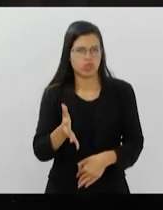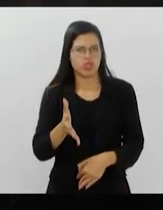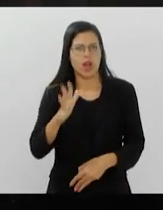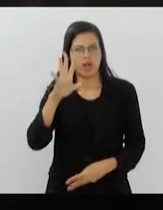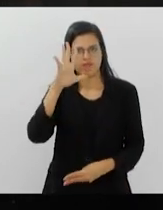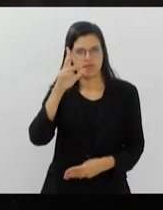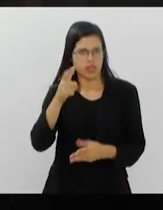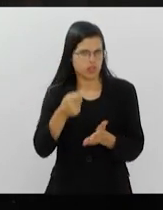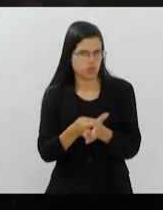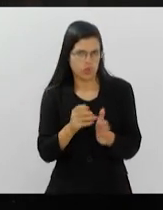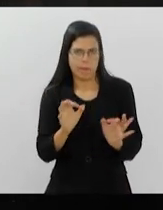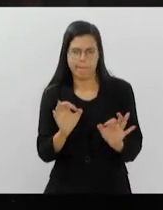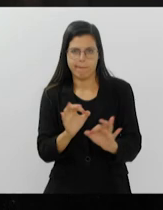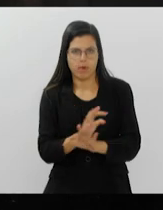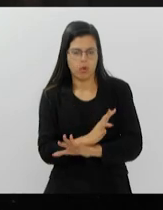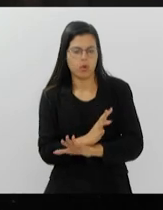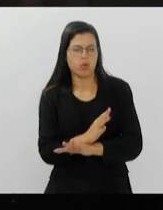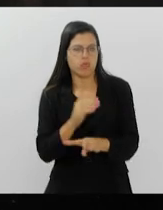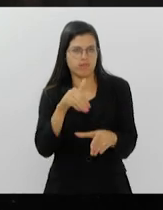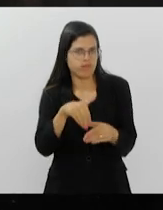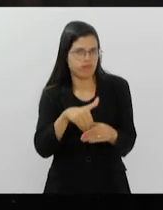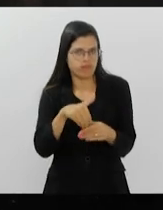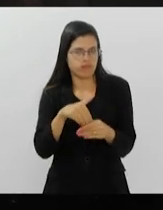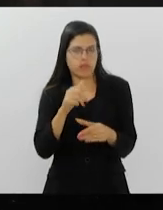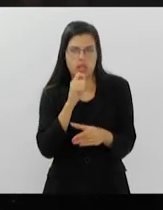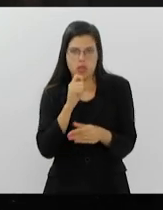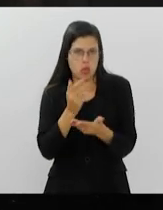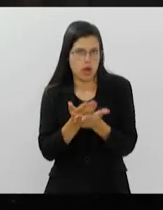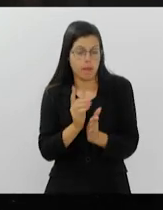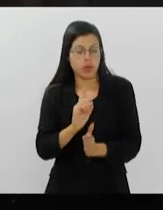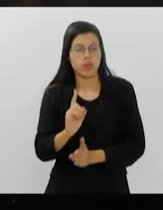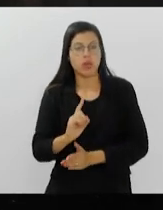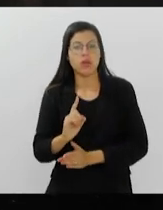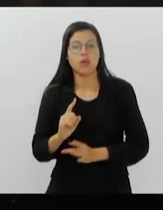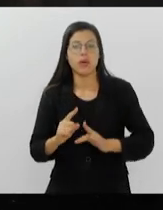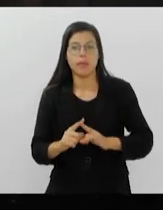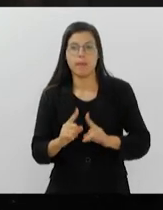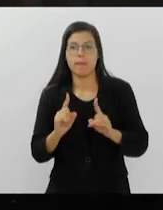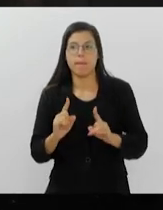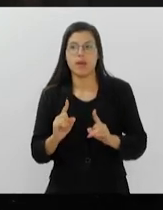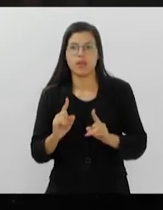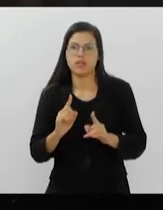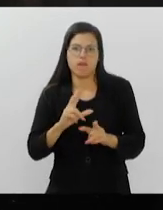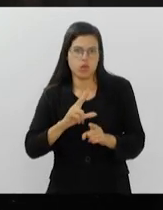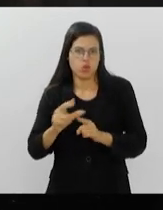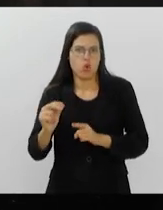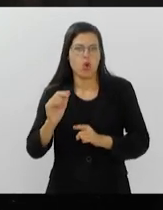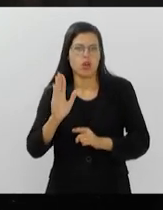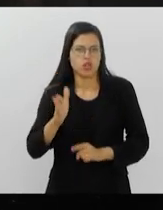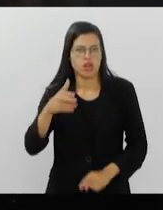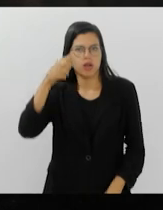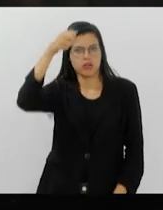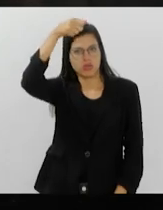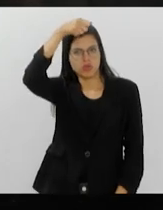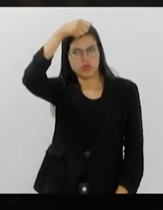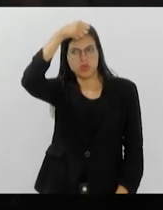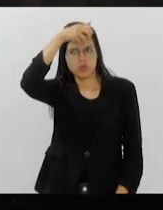decidido com a eleição de Donald Trump. Aliás,